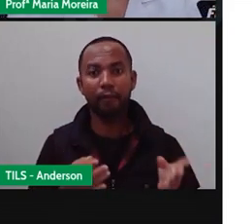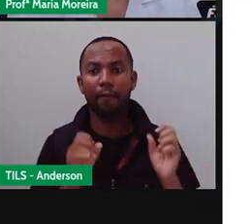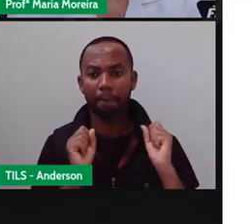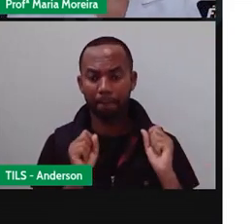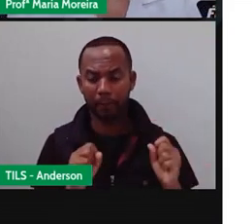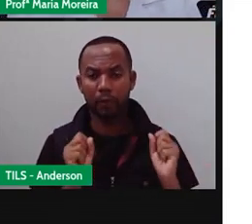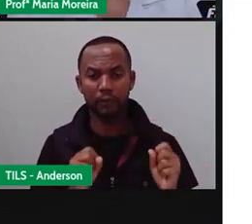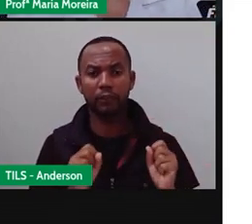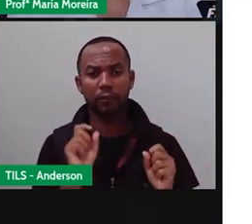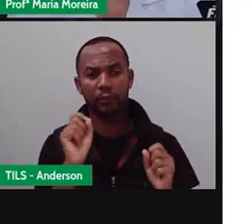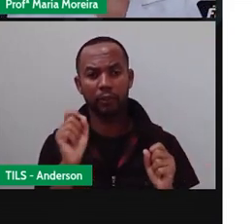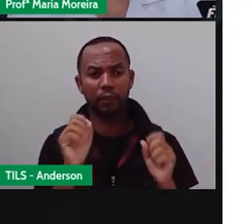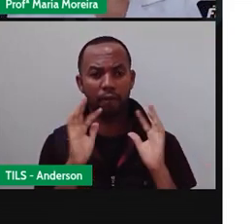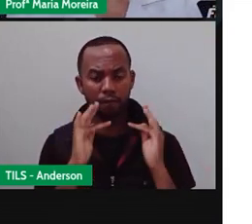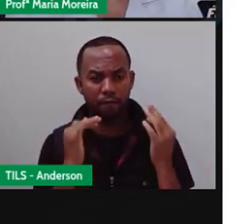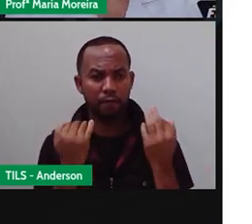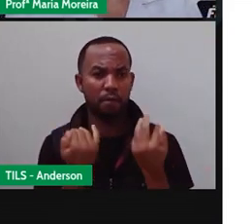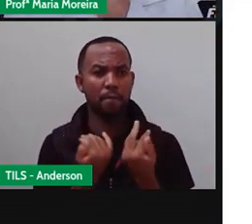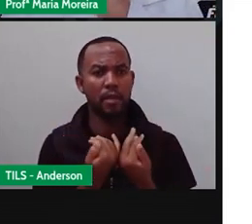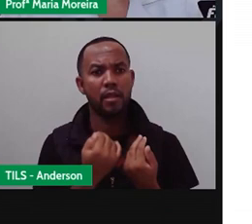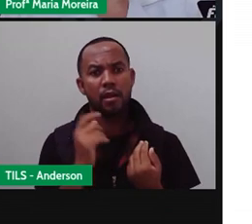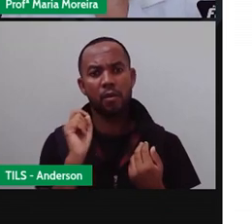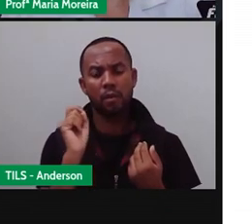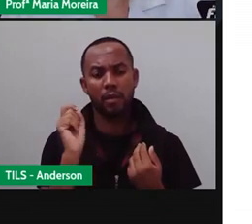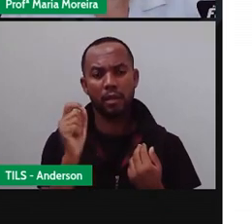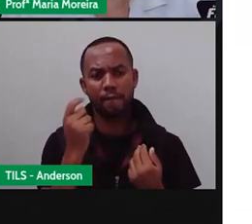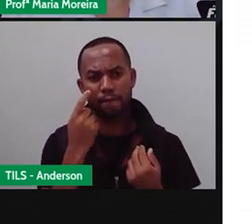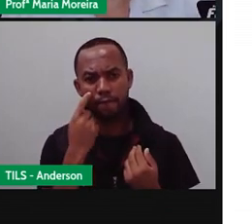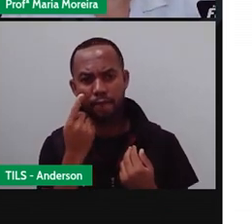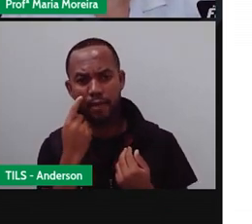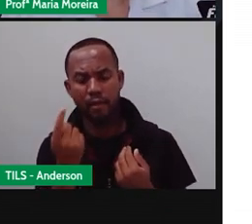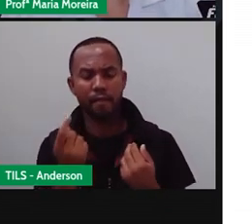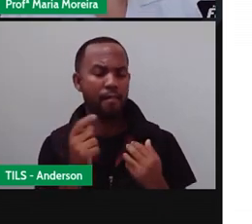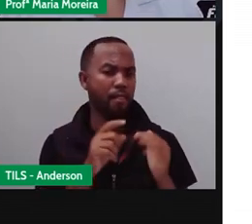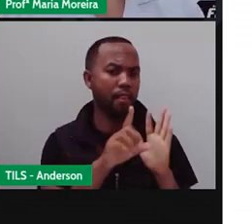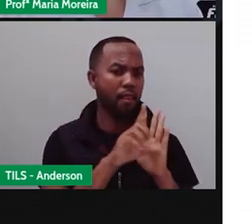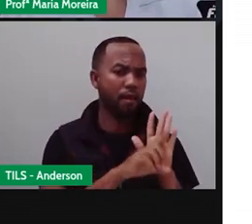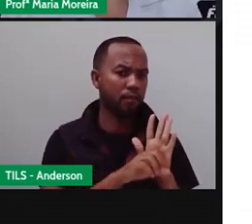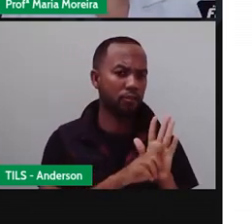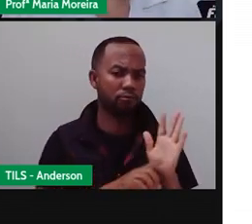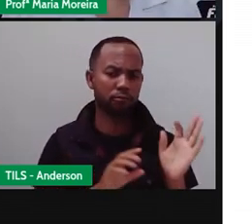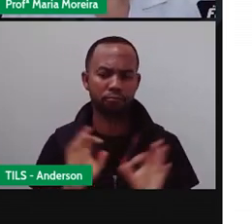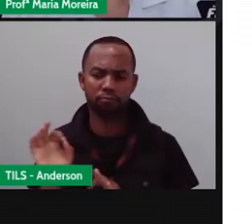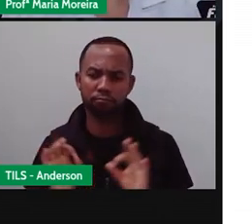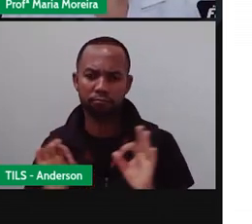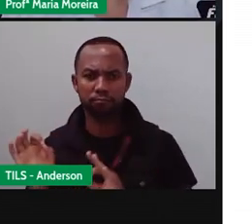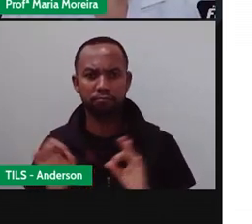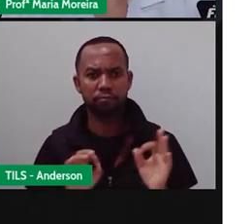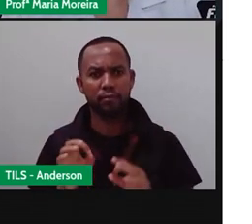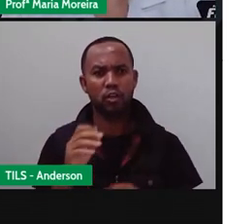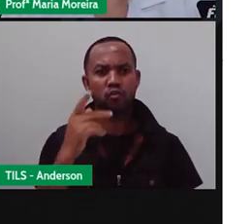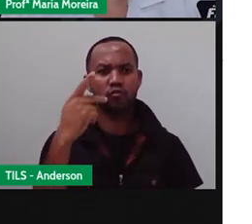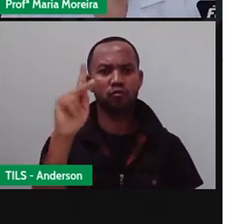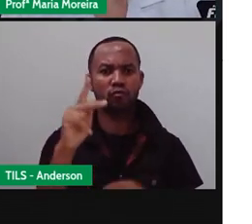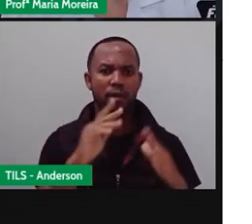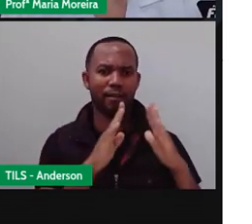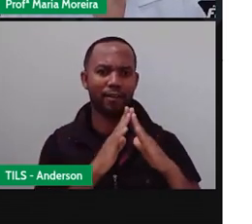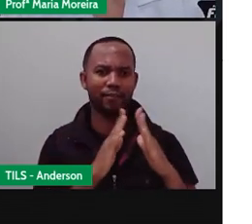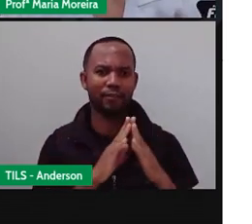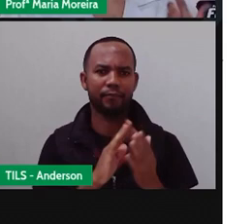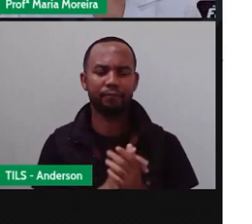podem aí auxiliar os pais de vocês com o quê? Com listas, né, elaborando listas aí na casa de vocês. Bom,